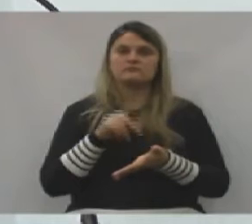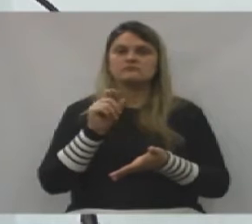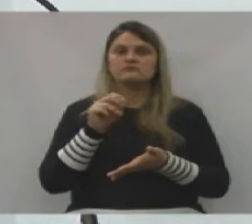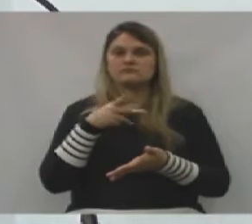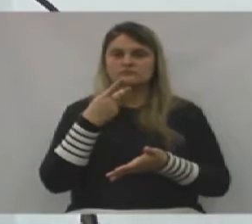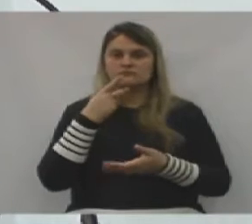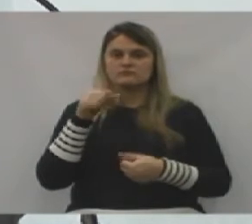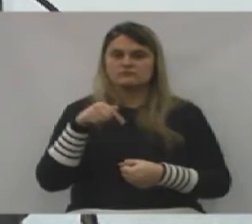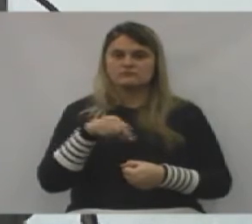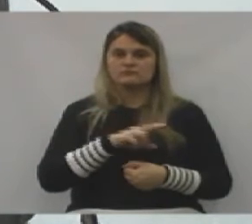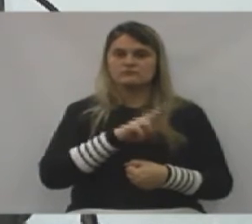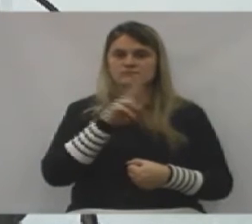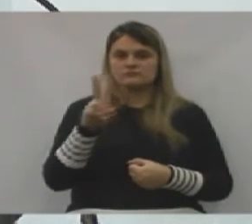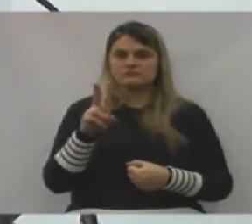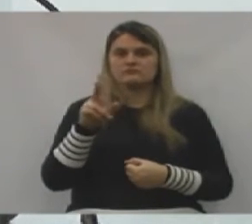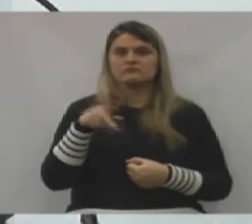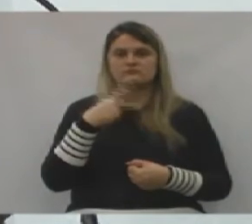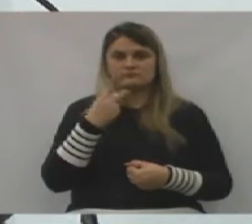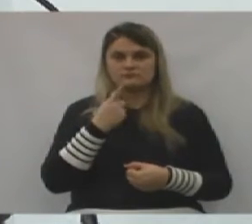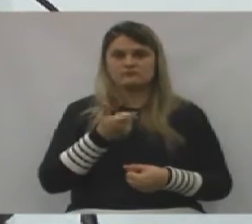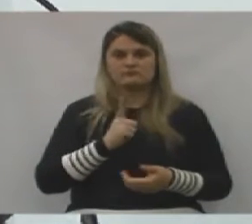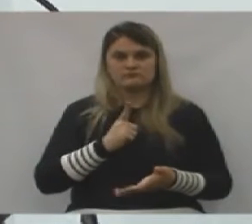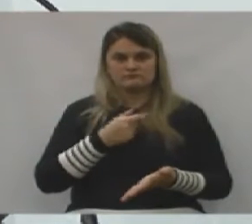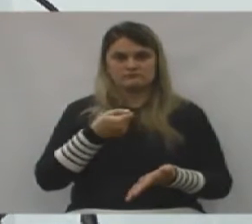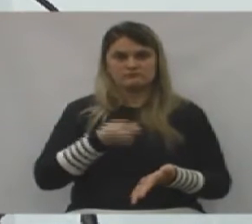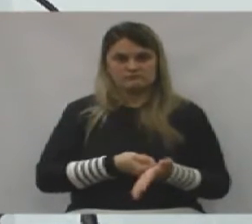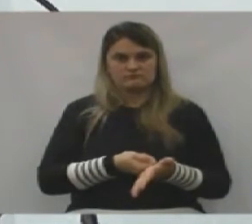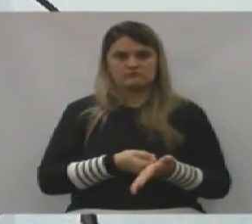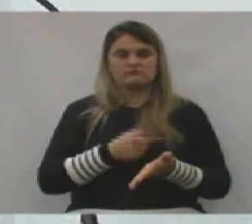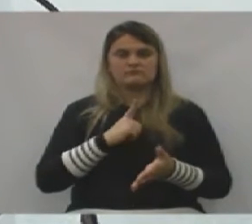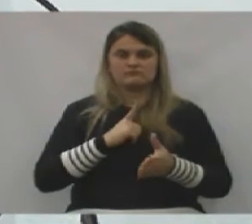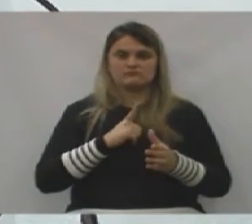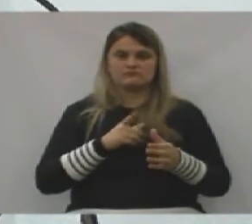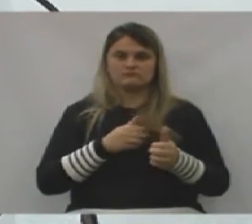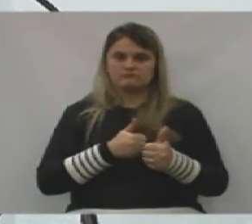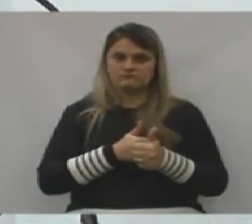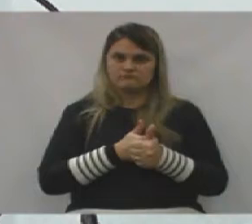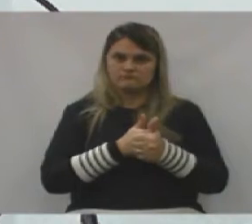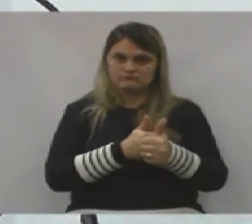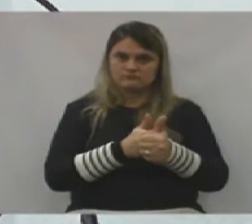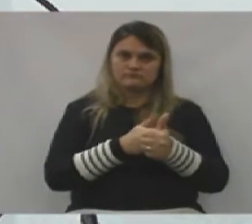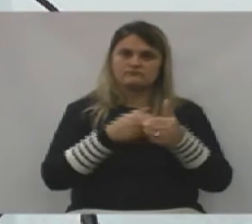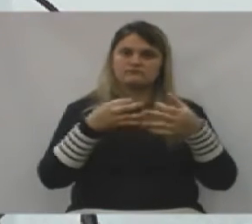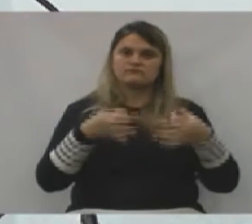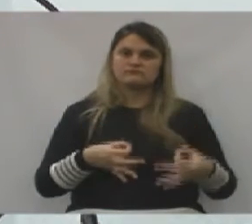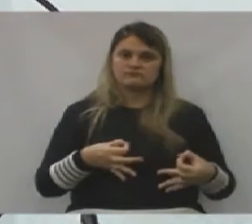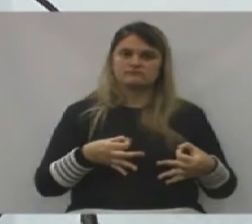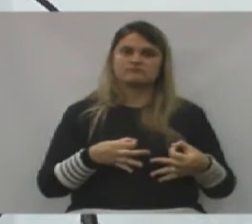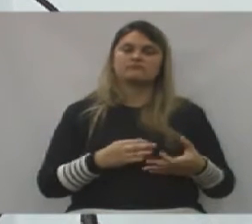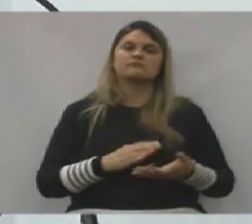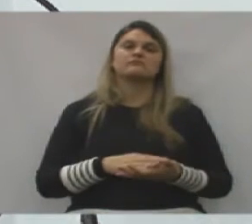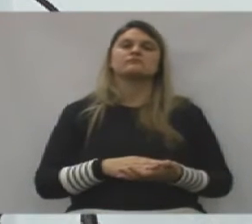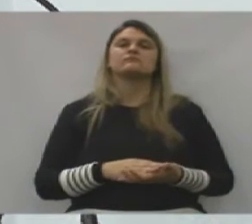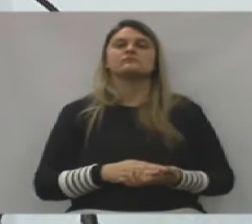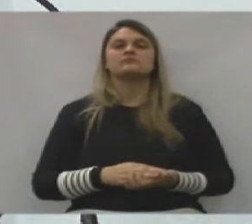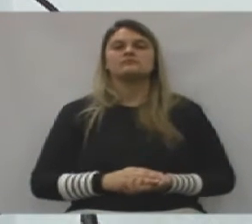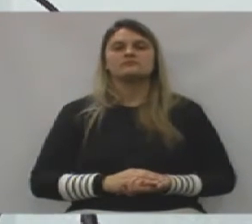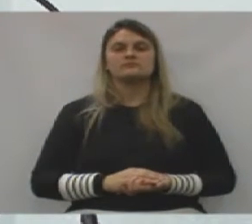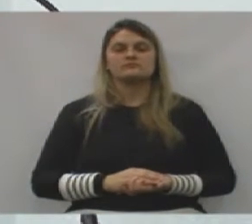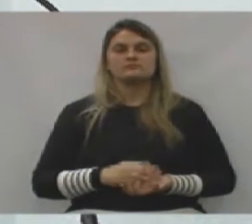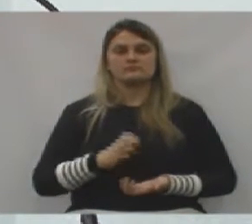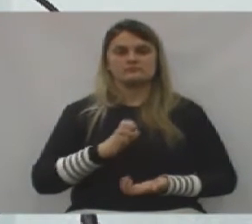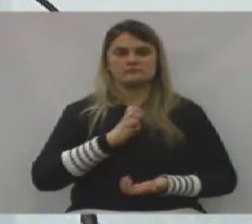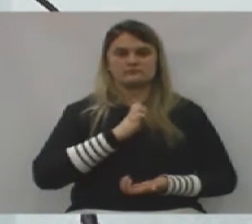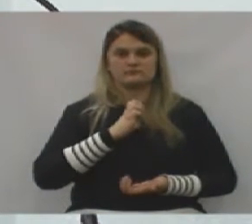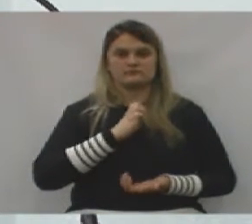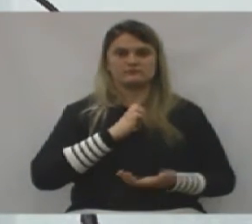que a União da Vitória fala, cumpre e anda na linha, na linha da correção, da